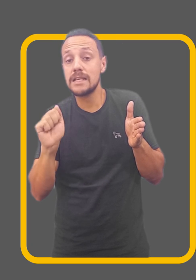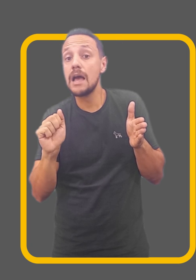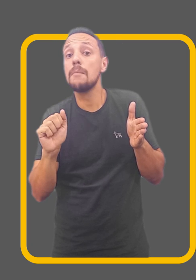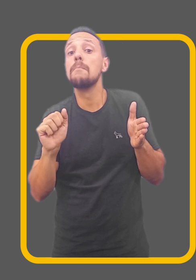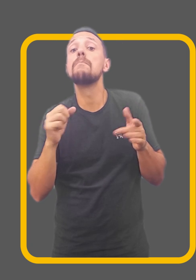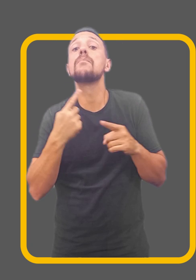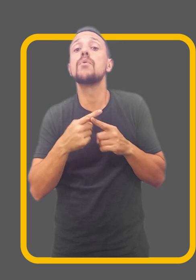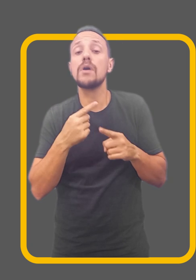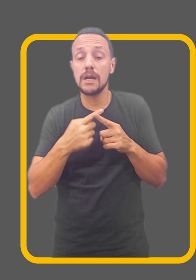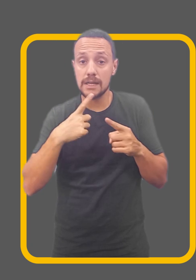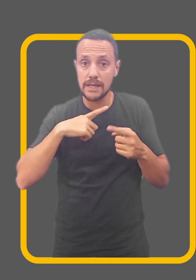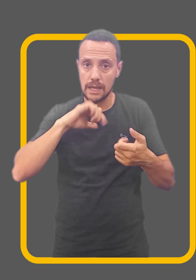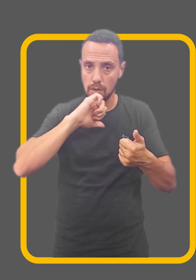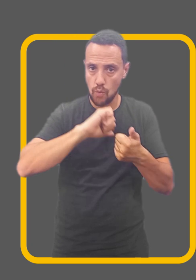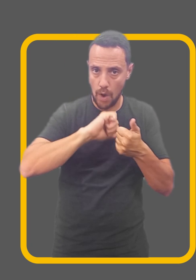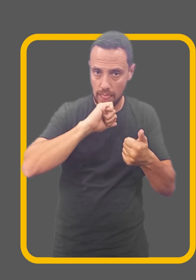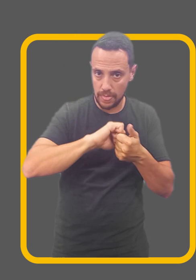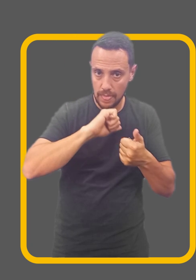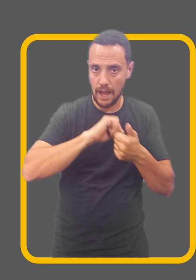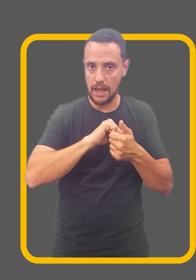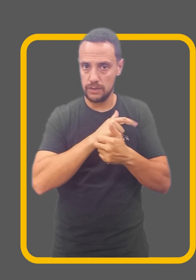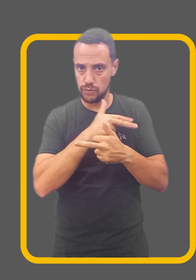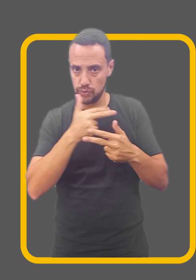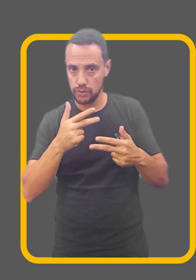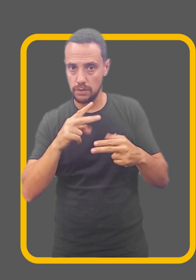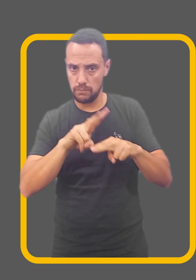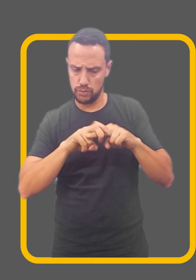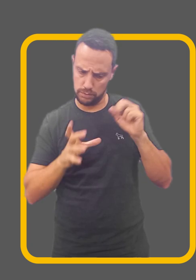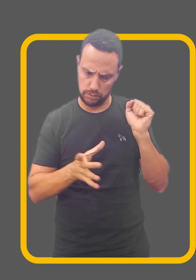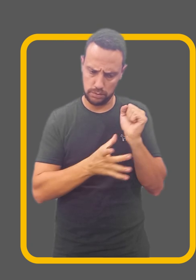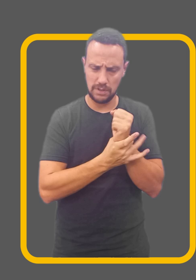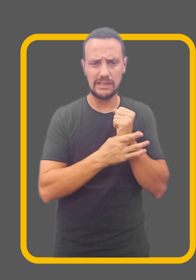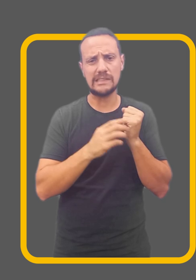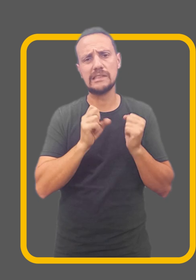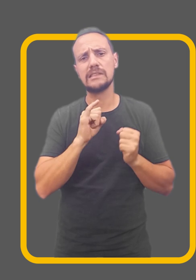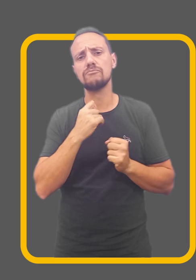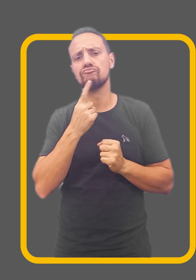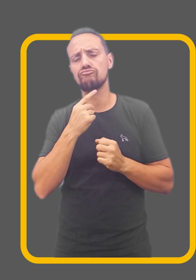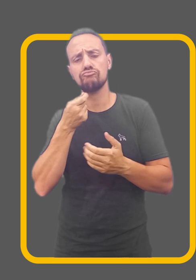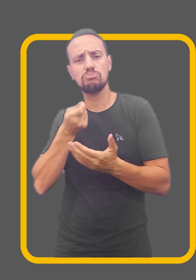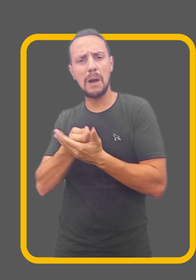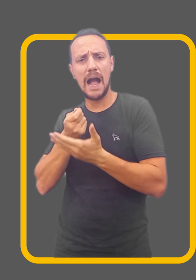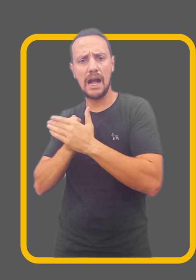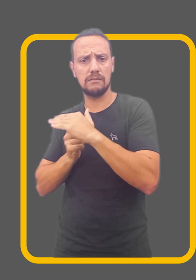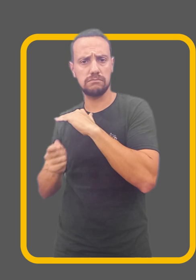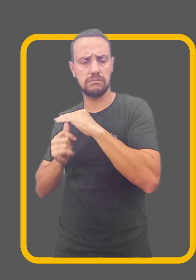qualidade de segurado enquanto não consegue contribuir para a Previdência.